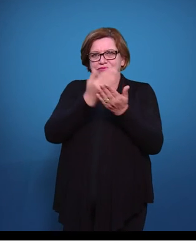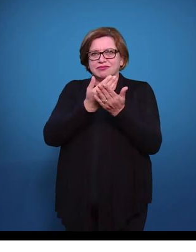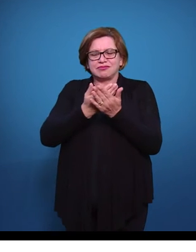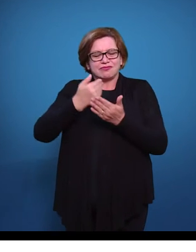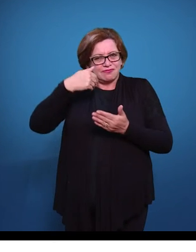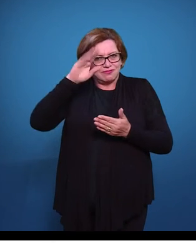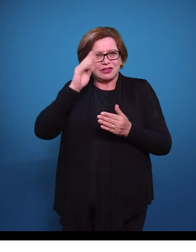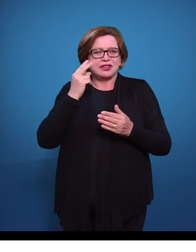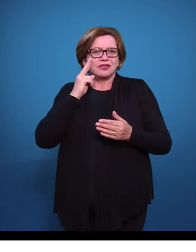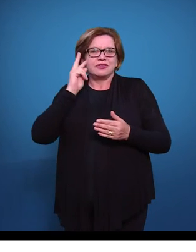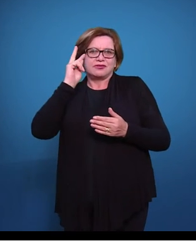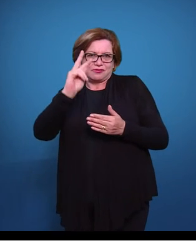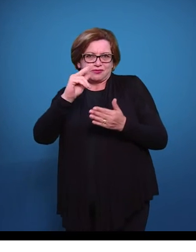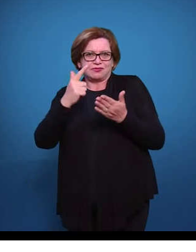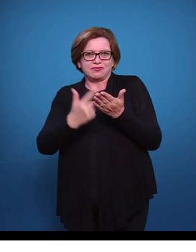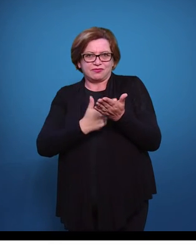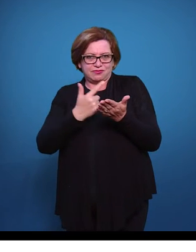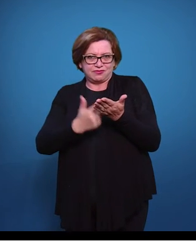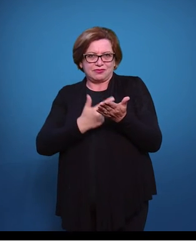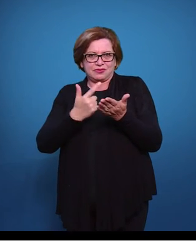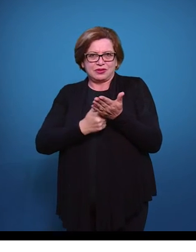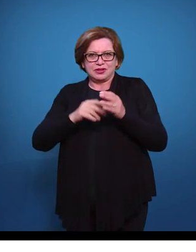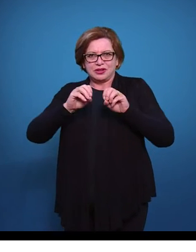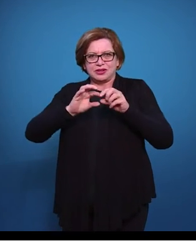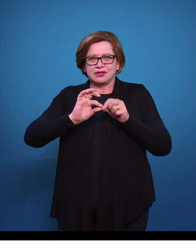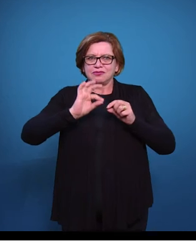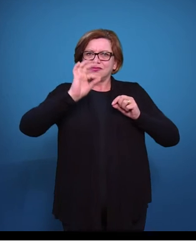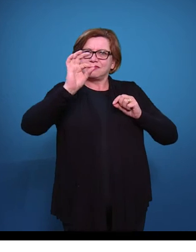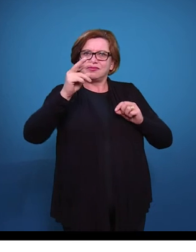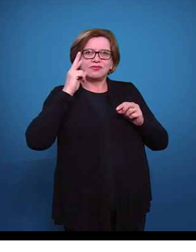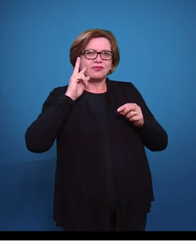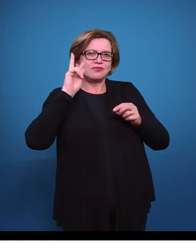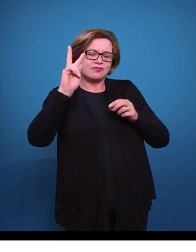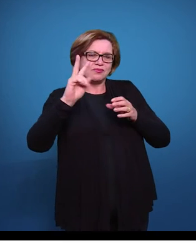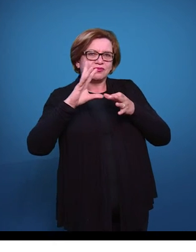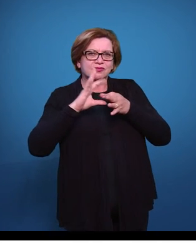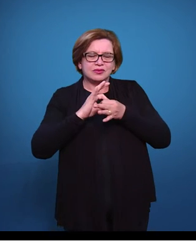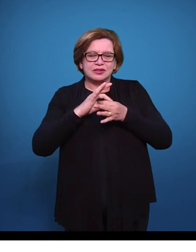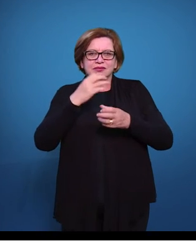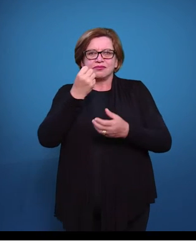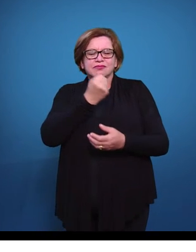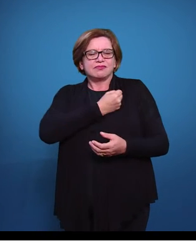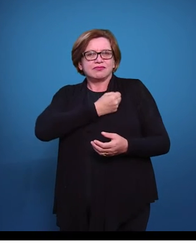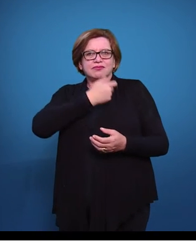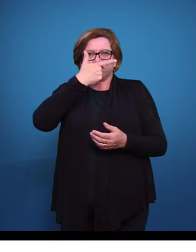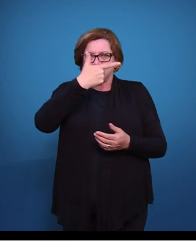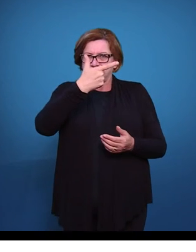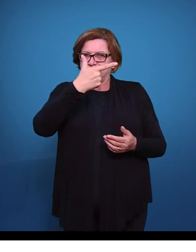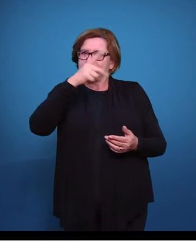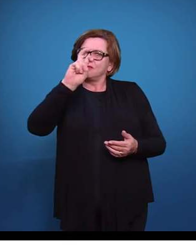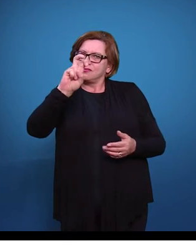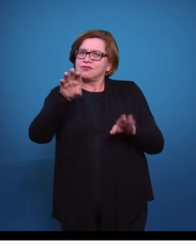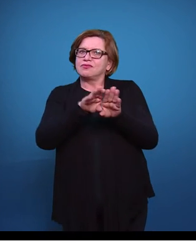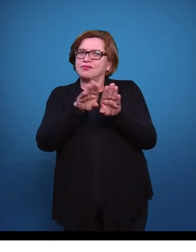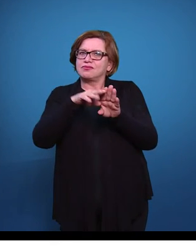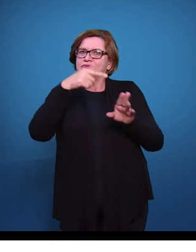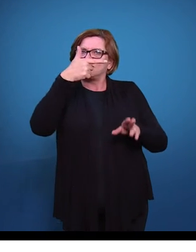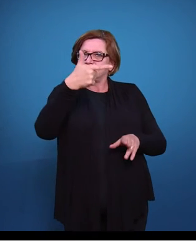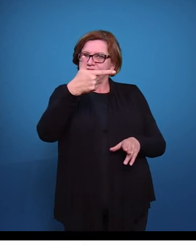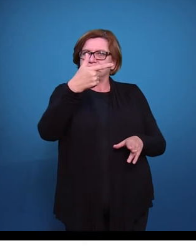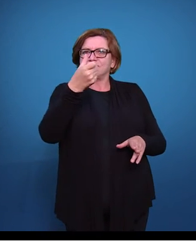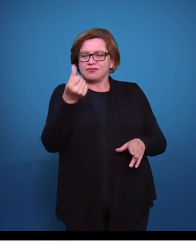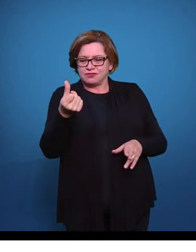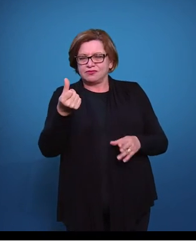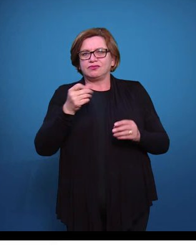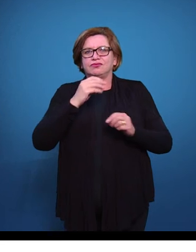verifiquem no livro Educação à Distância e uma Visão Integrada, nas páginas 25 e 26. A primeira geração, de estudo por